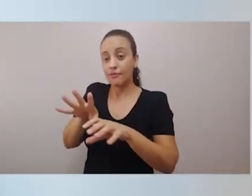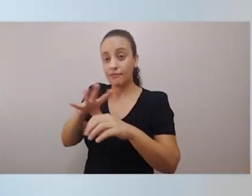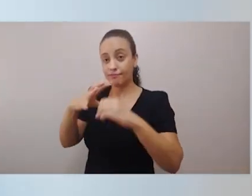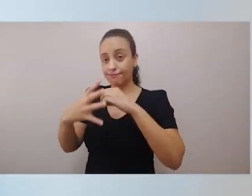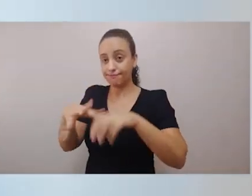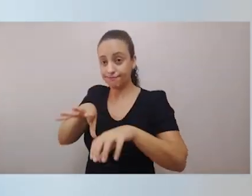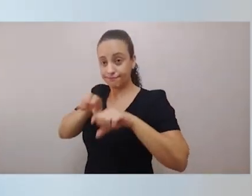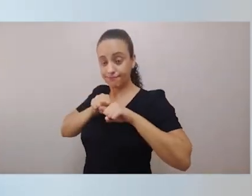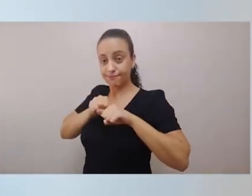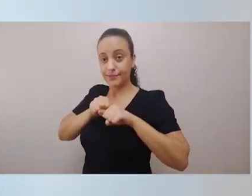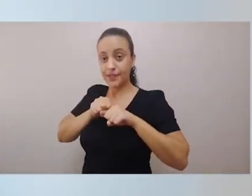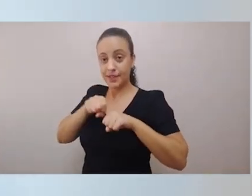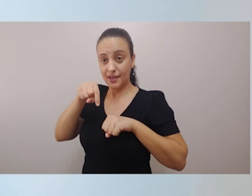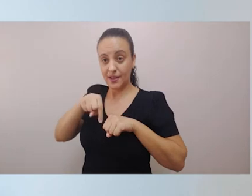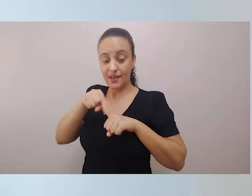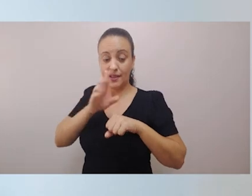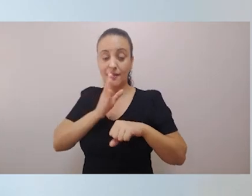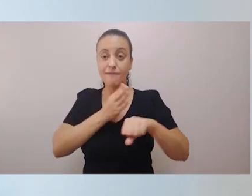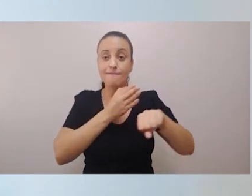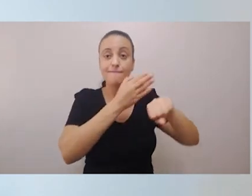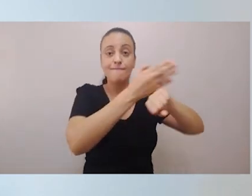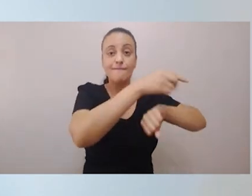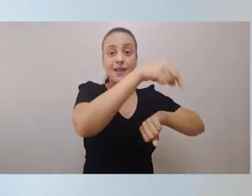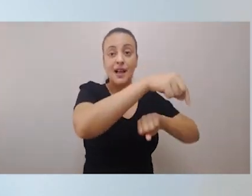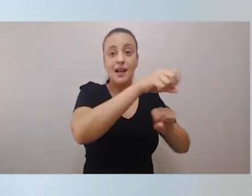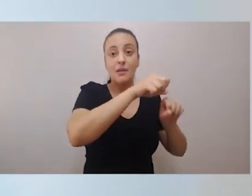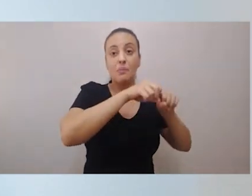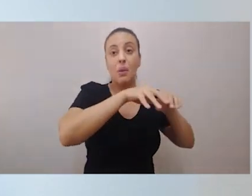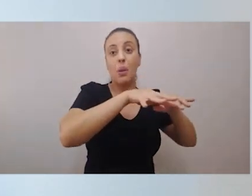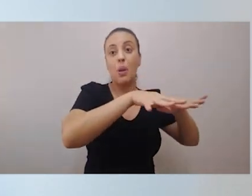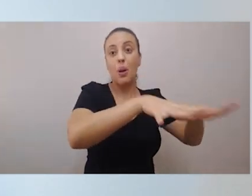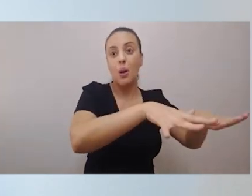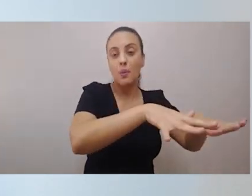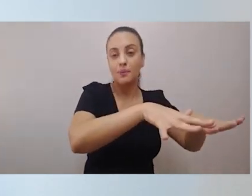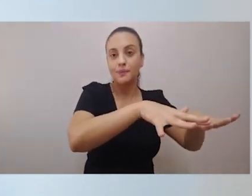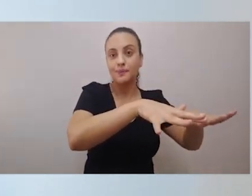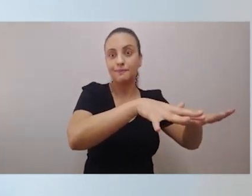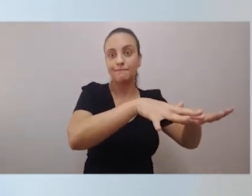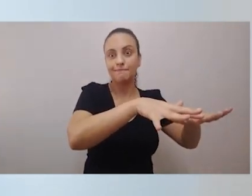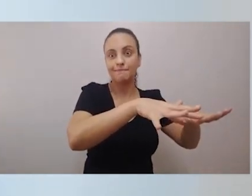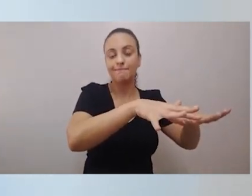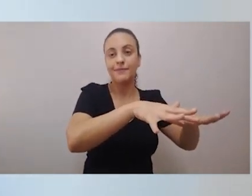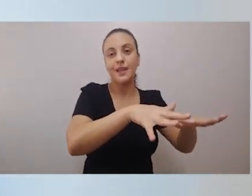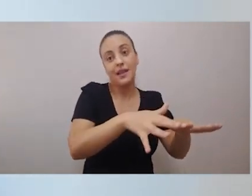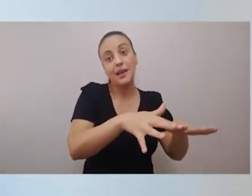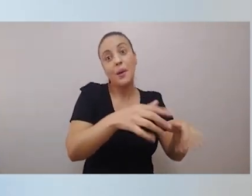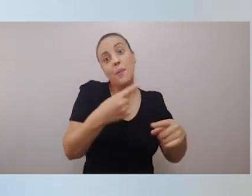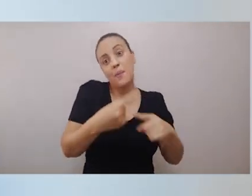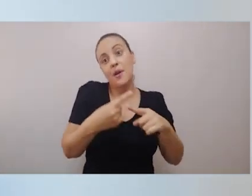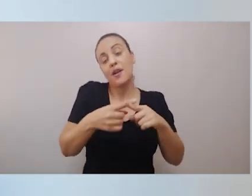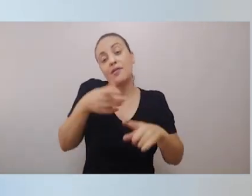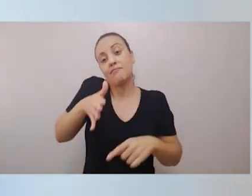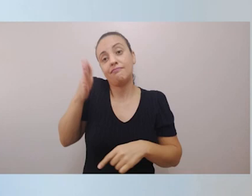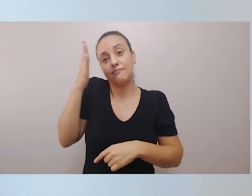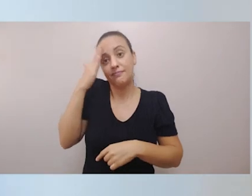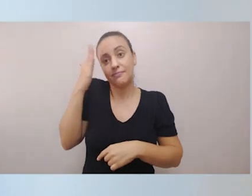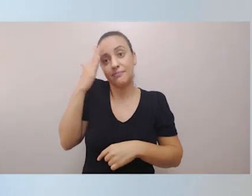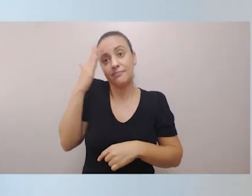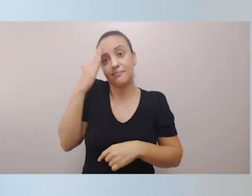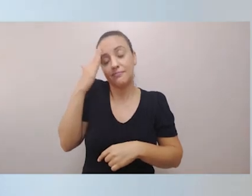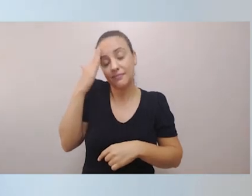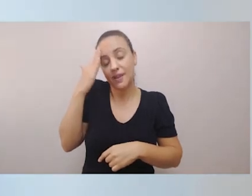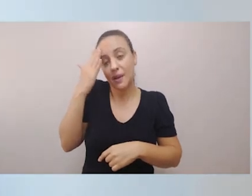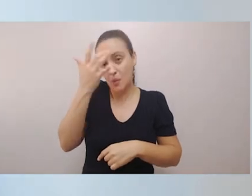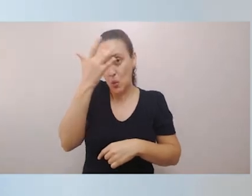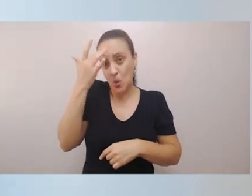para o sistema penitenciário o novo coronavírus adquirido do lado de fora. Até porque, como nós sabemos, muitas pessoas